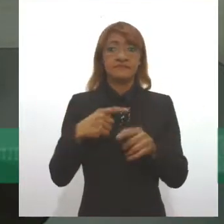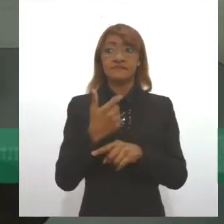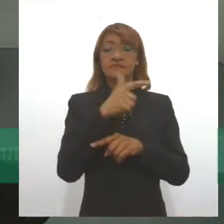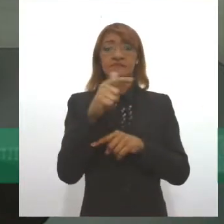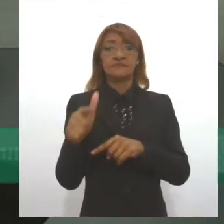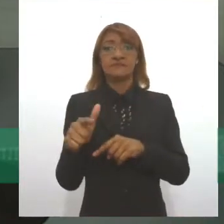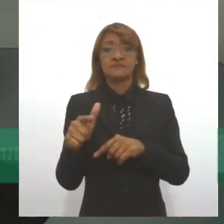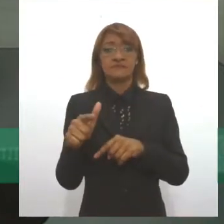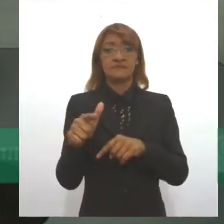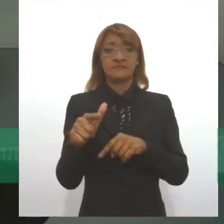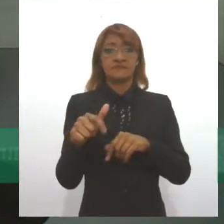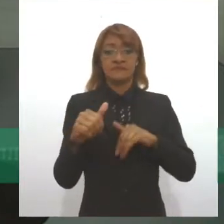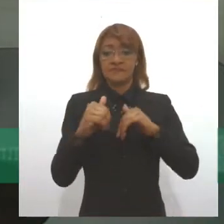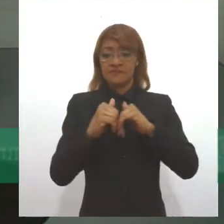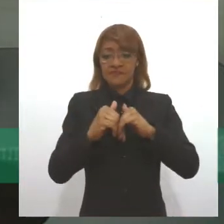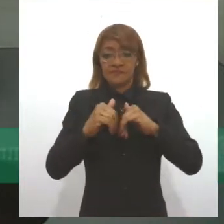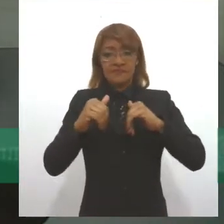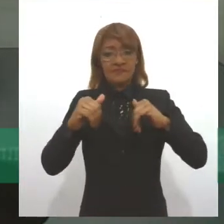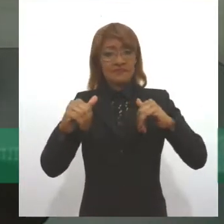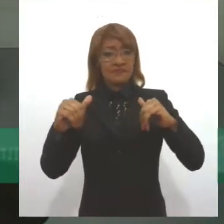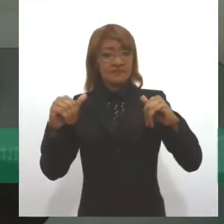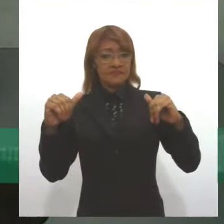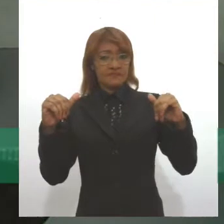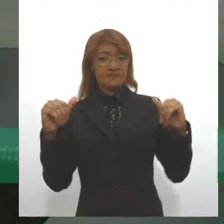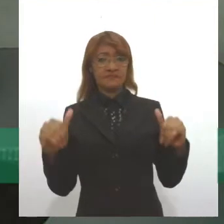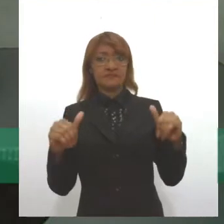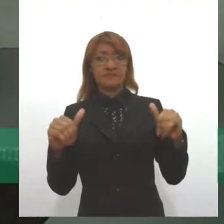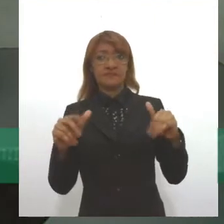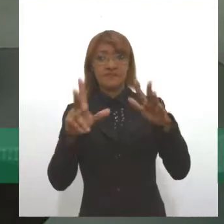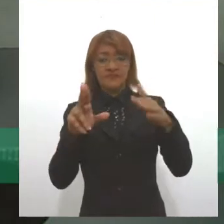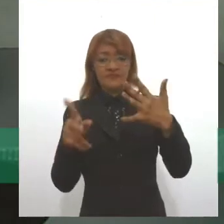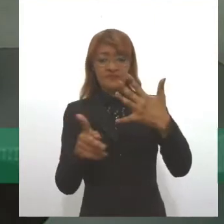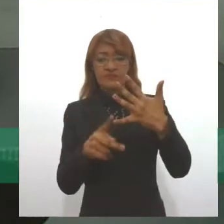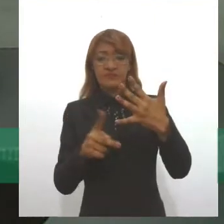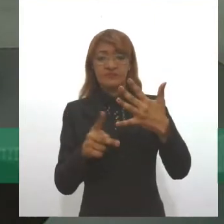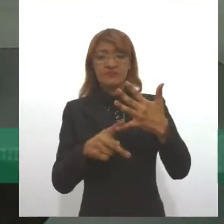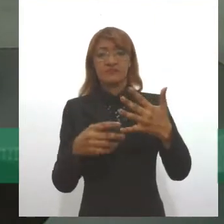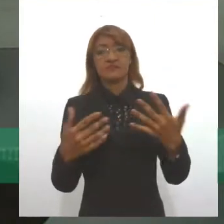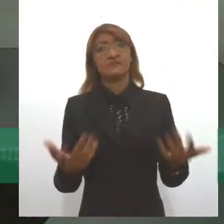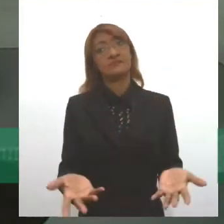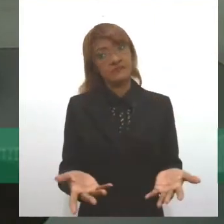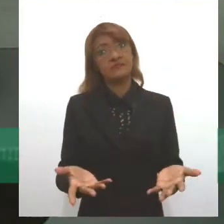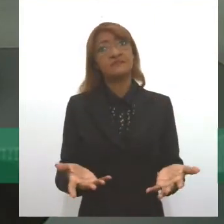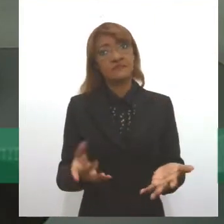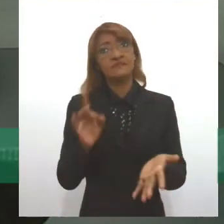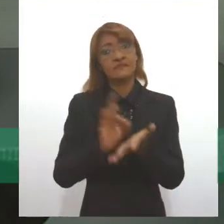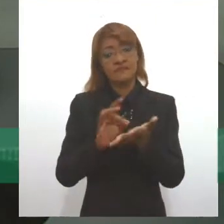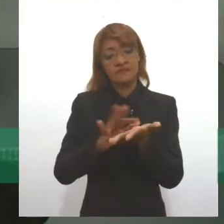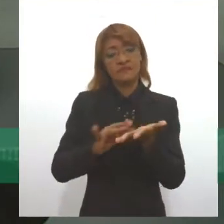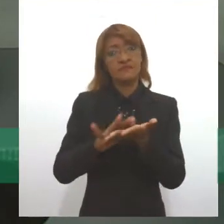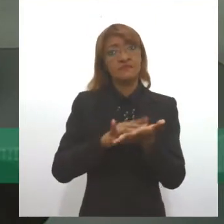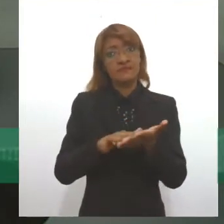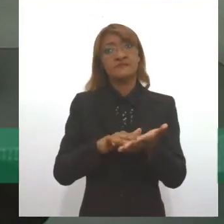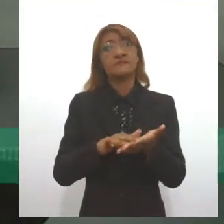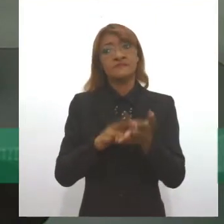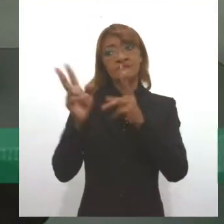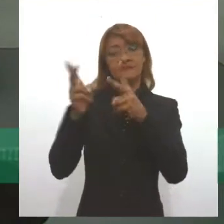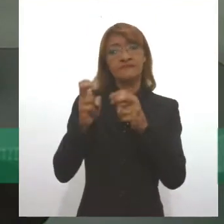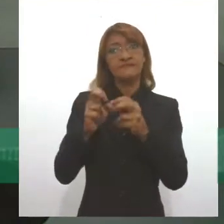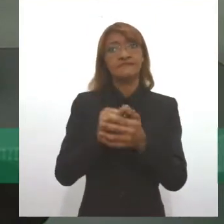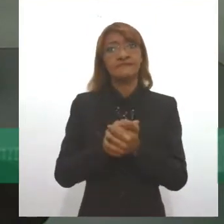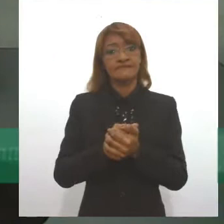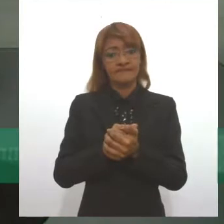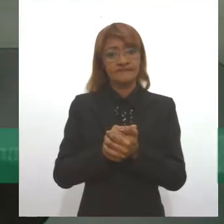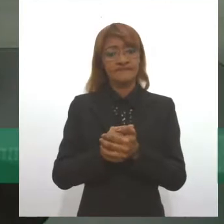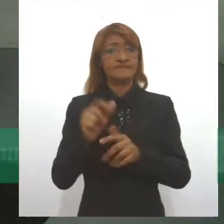colocados em uma margem mais inferiorizada em termos de direitos. Os ciganos, sem sobra de dúvida, estão nessa faixa da população